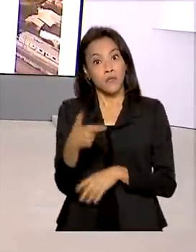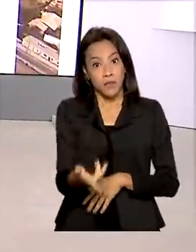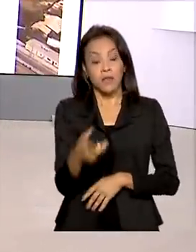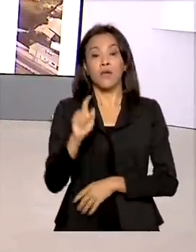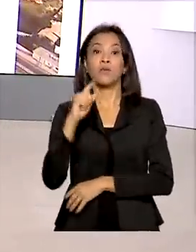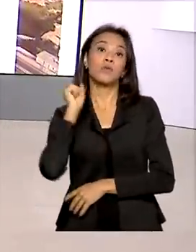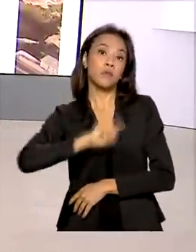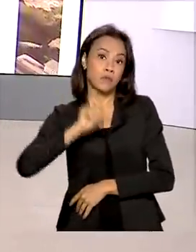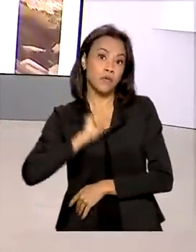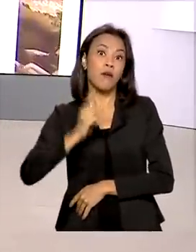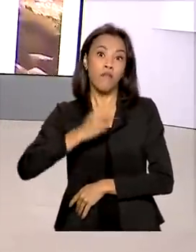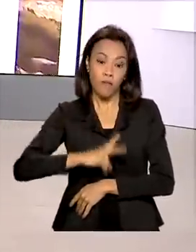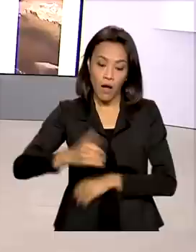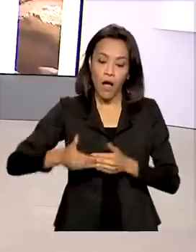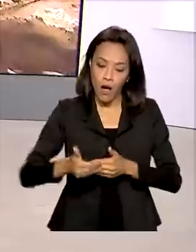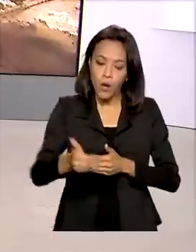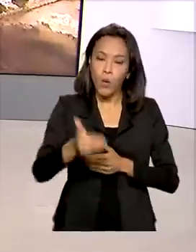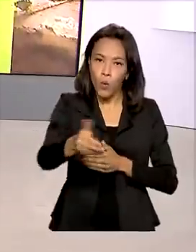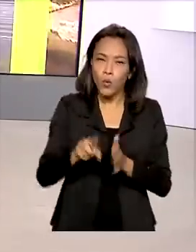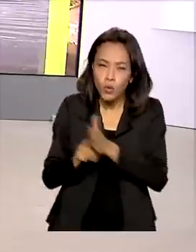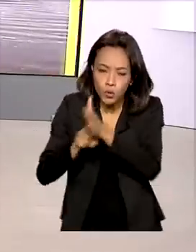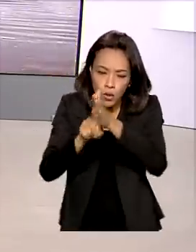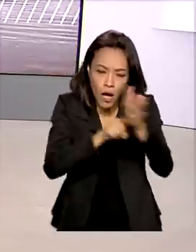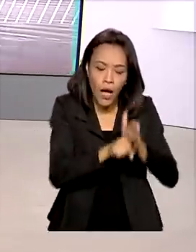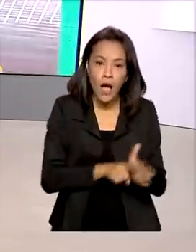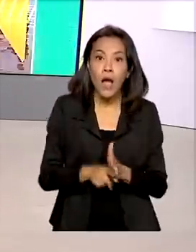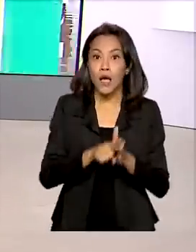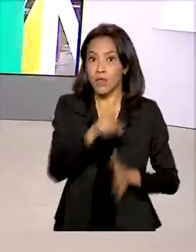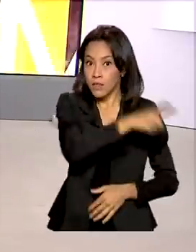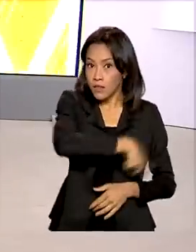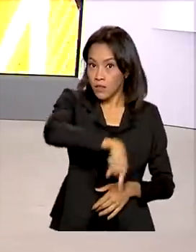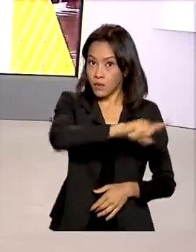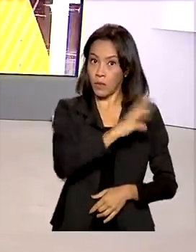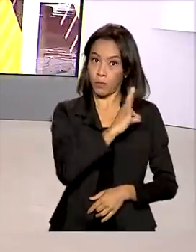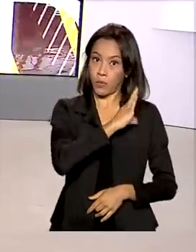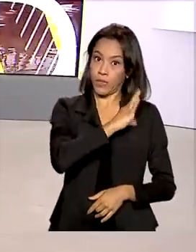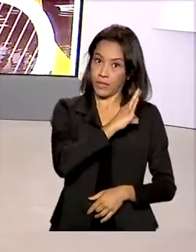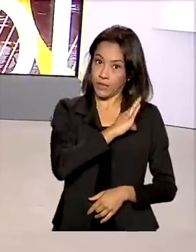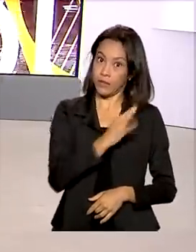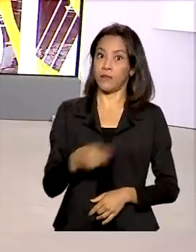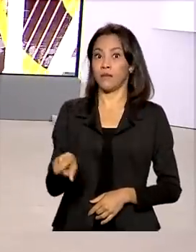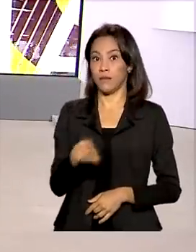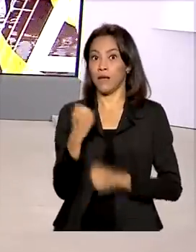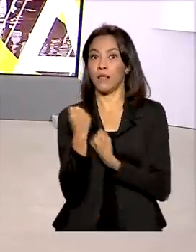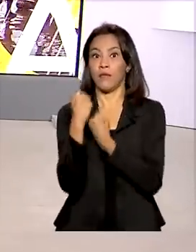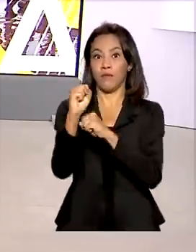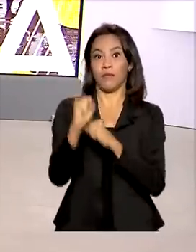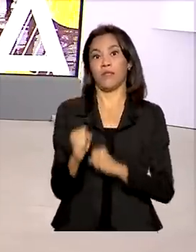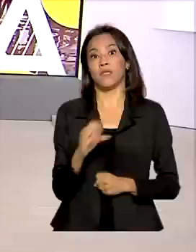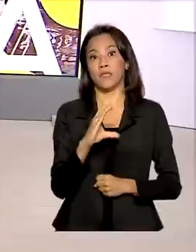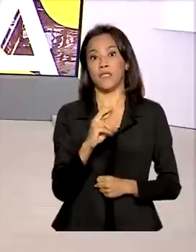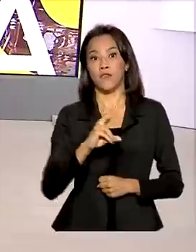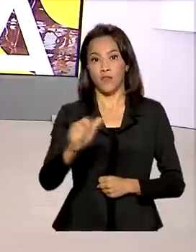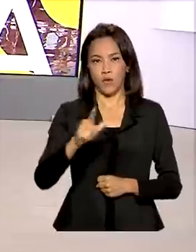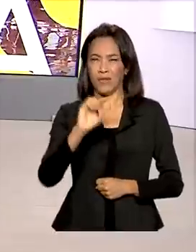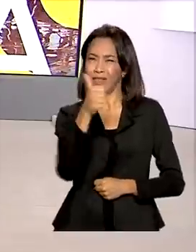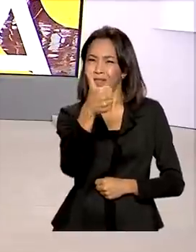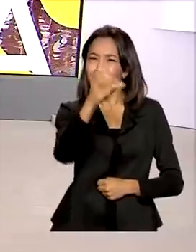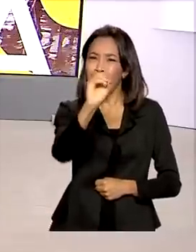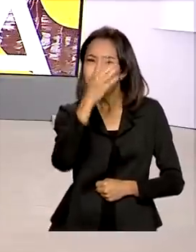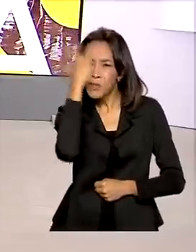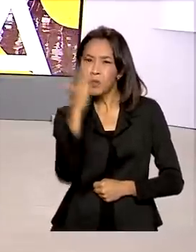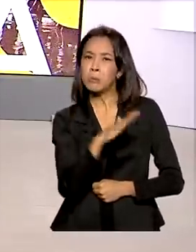próximos dias, segundo a Defesa Civil e a Polícia Civil. Embora os dez mortos tenham sido resgatados,